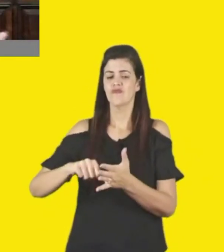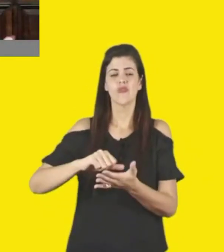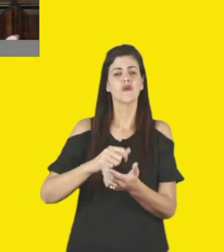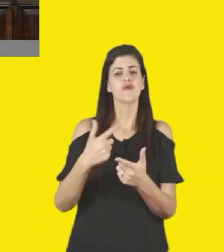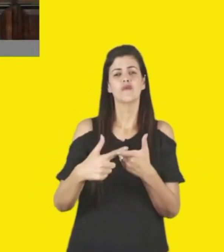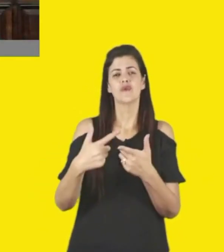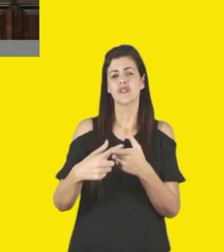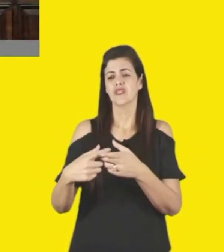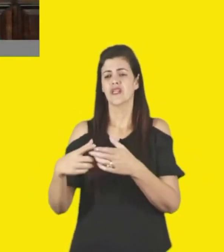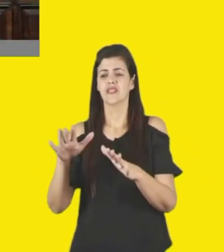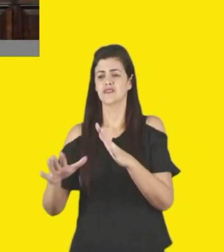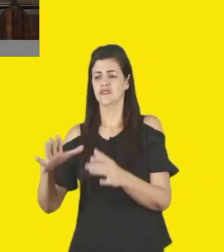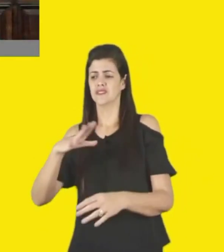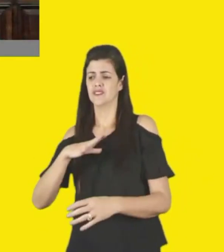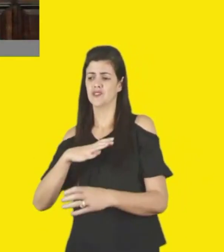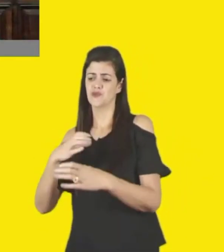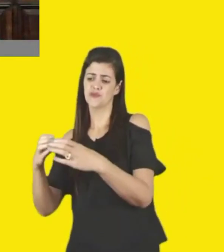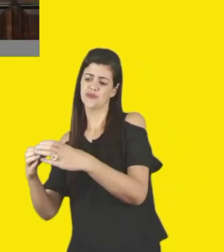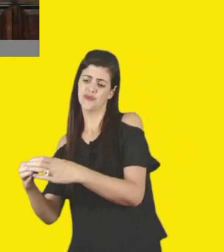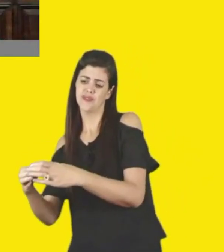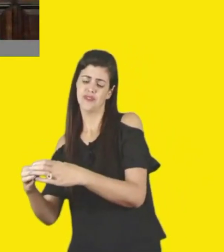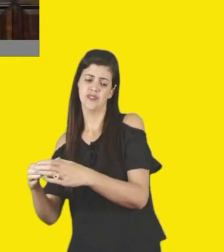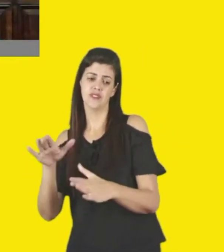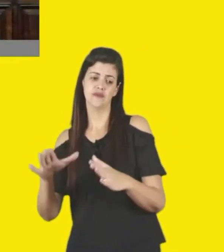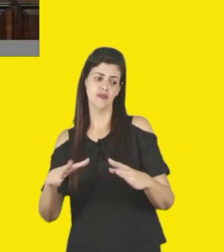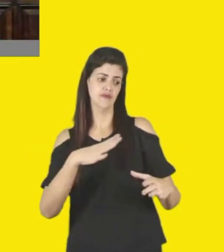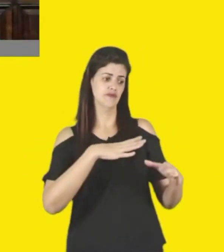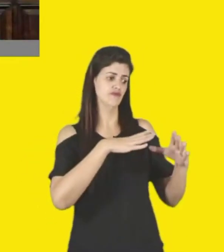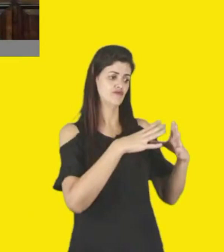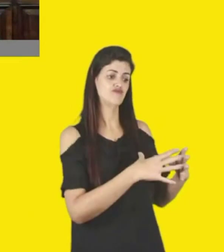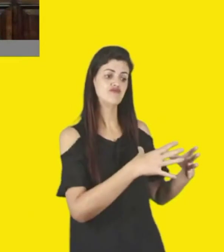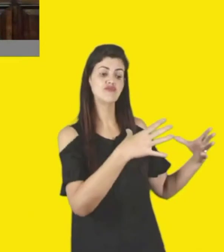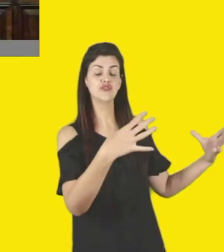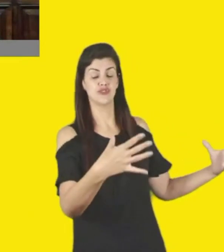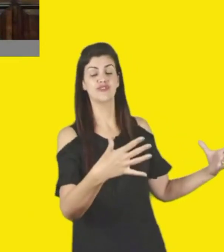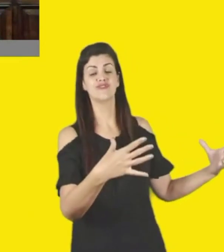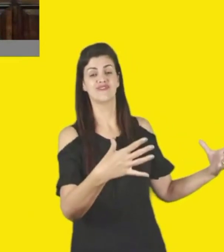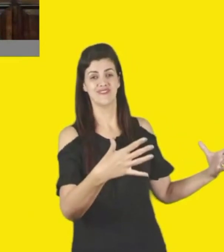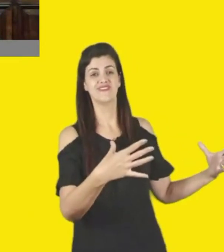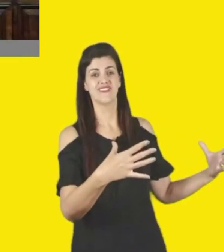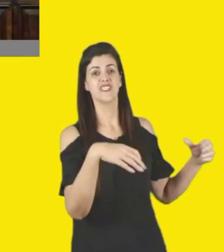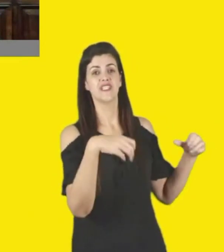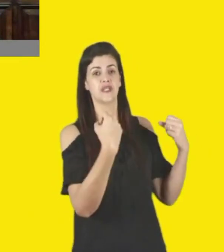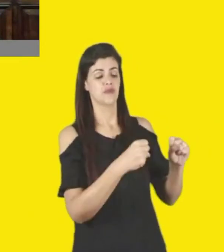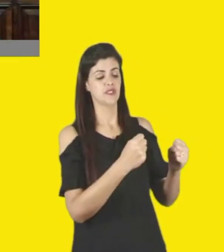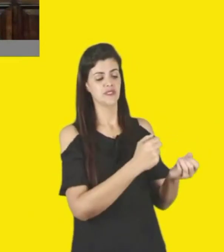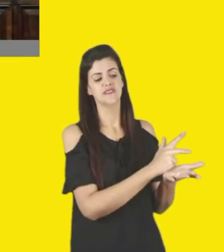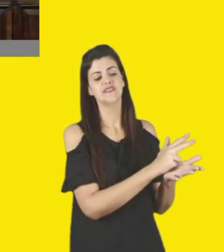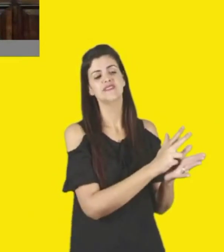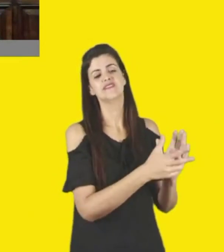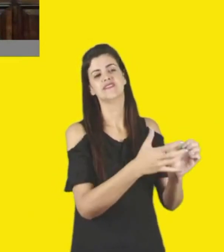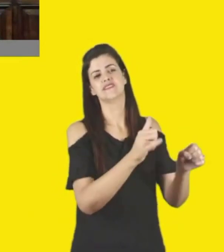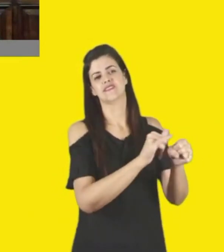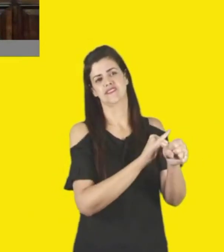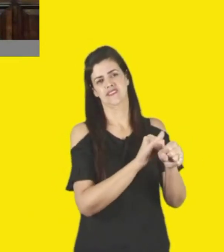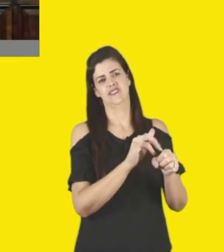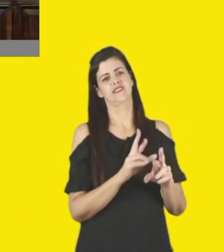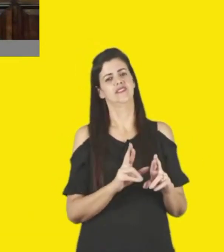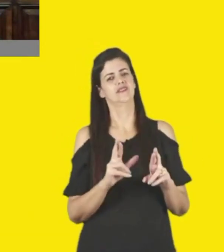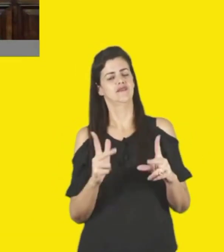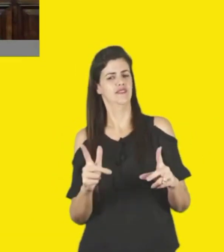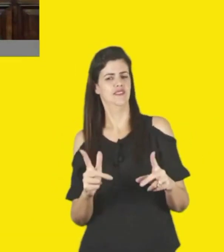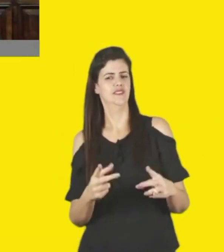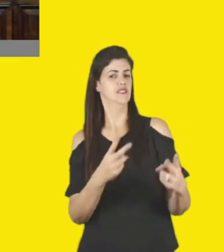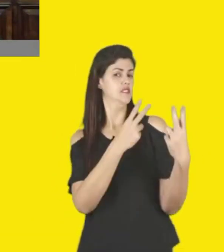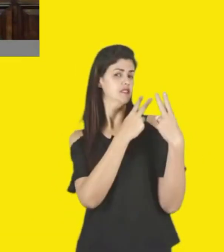e que tem tantas necessidades diferentes, eu acho que isso é uma responsabilidade muito grande para nós aqui, e